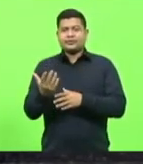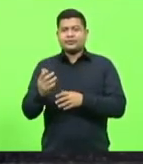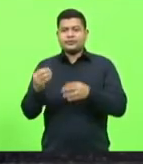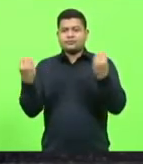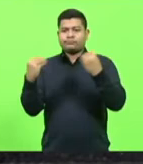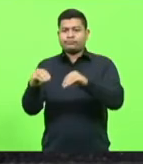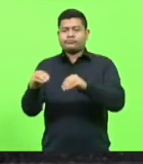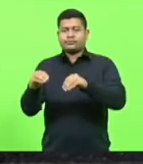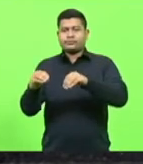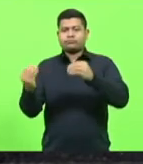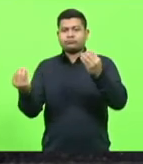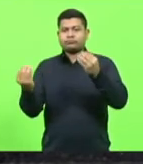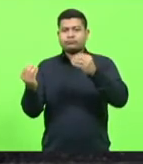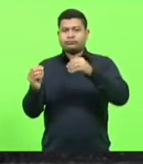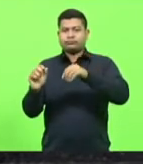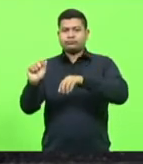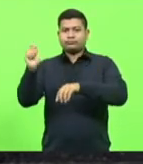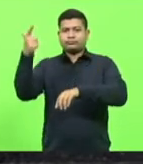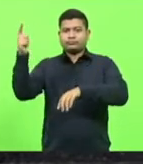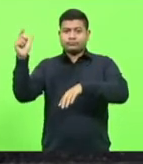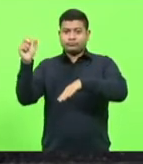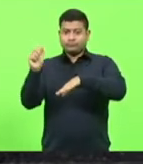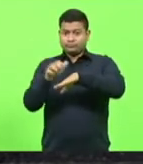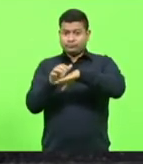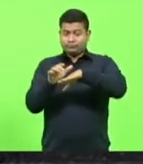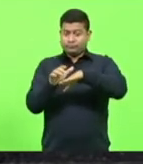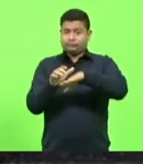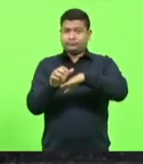fotovoltaicos... Faraco de Luca.